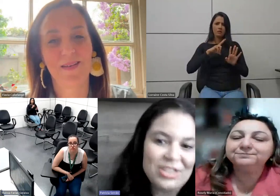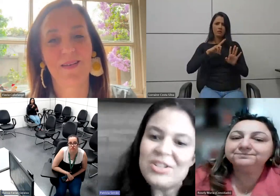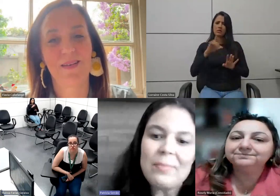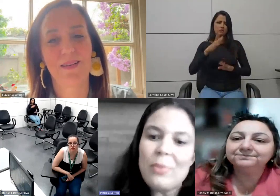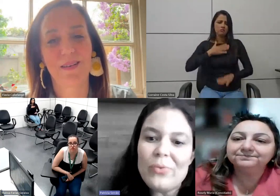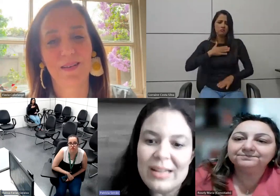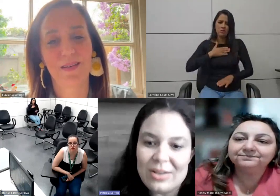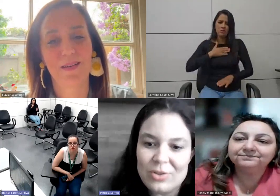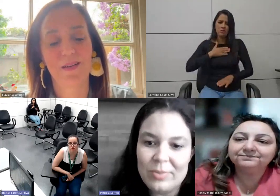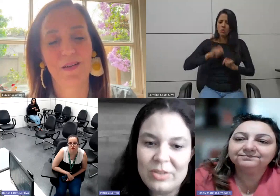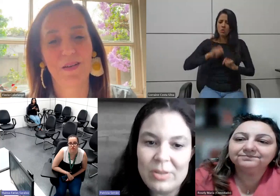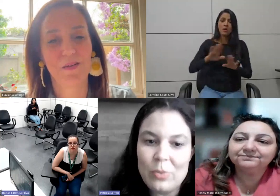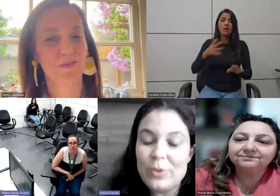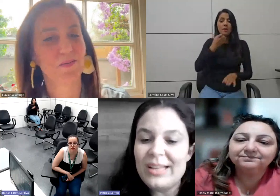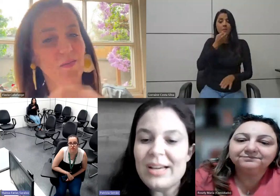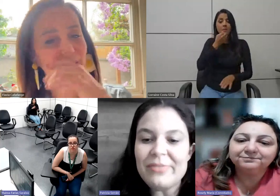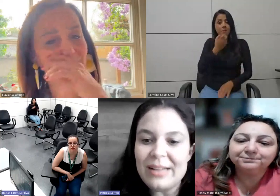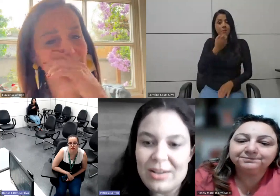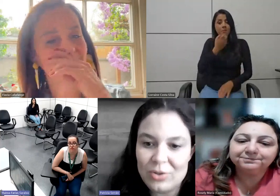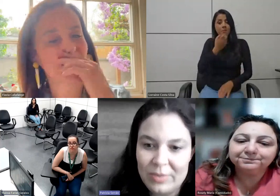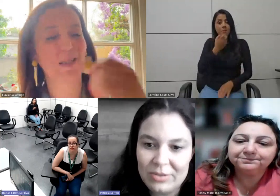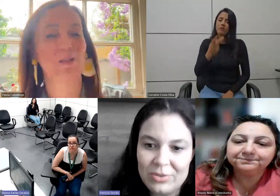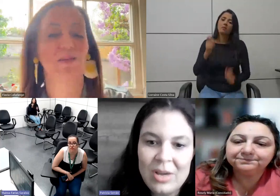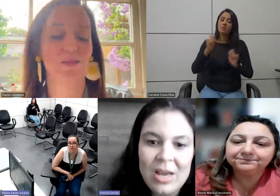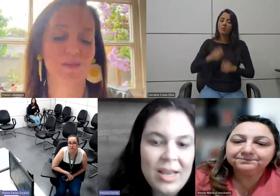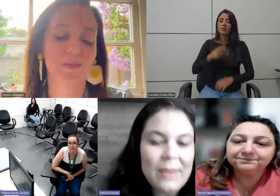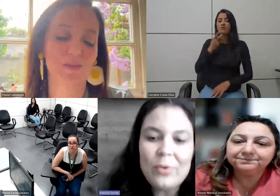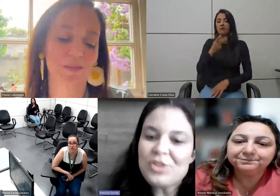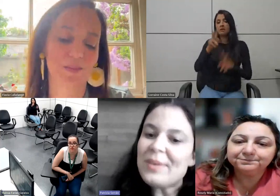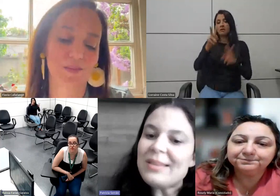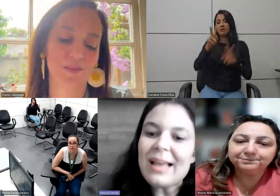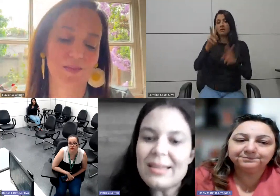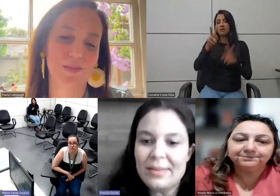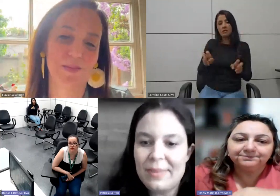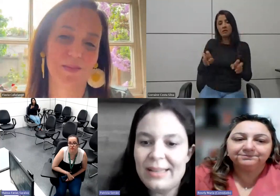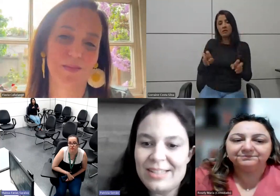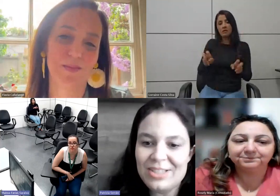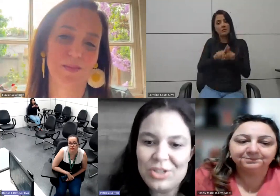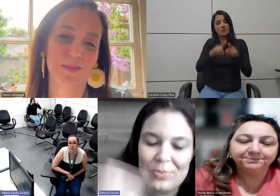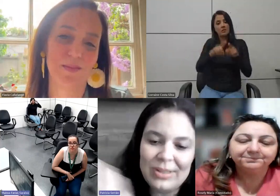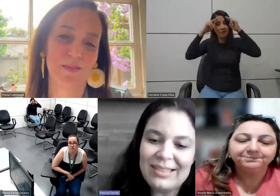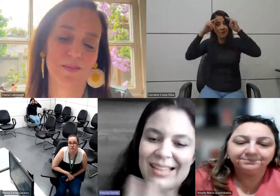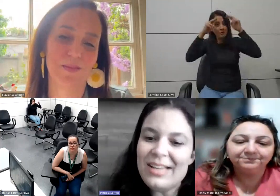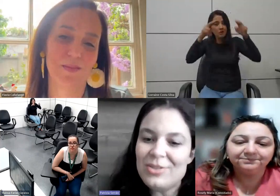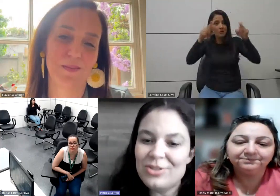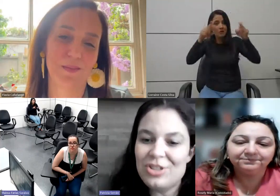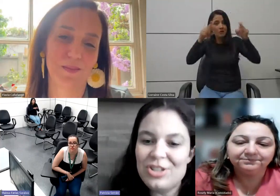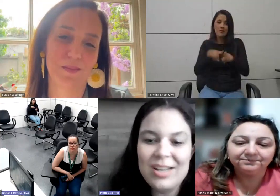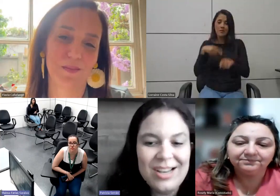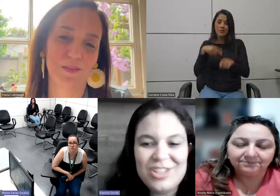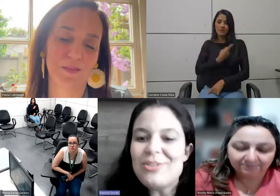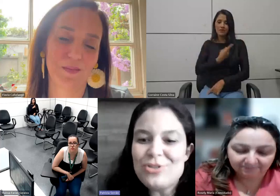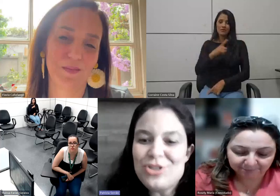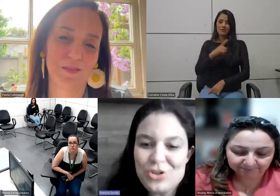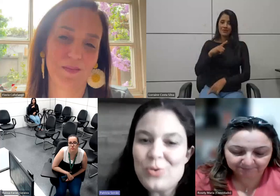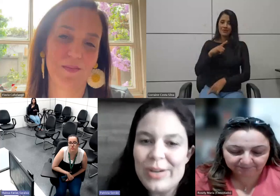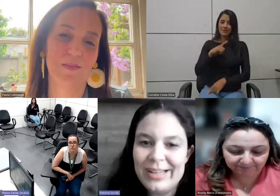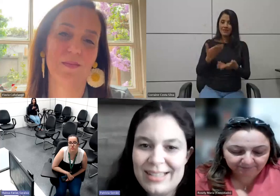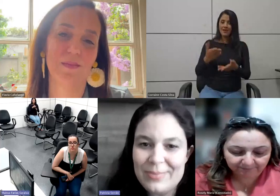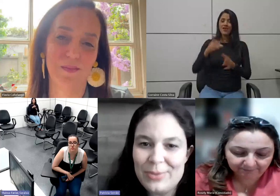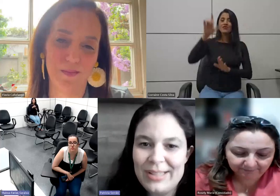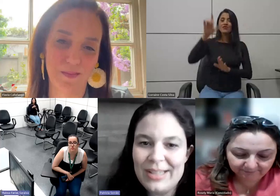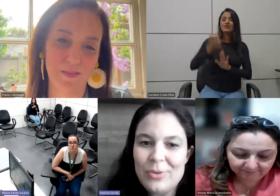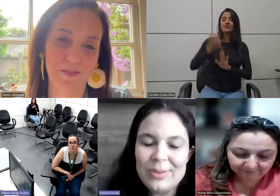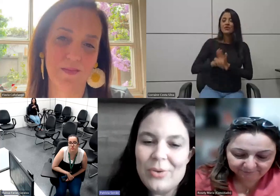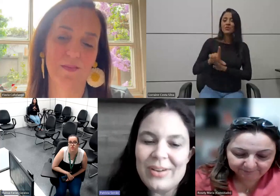a gente é bom falar sobre isso é bom poder falar sobre isso e é bom respeitar também a gente poder ter isso de direito de